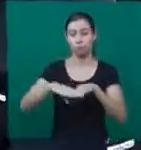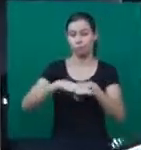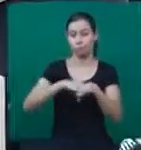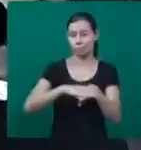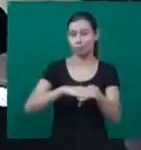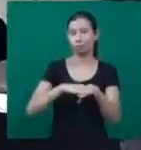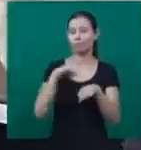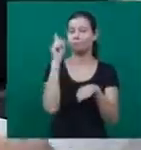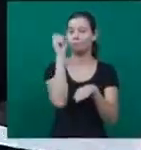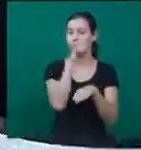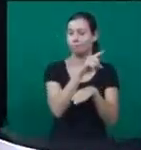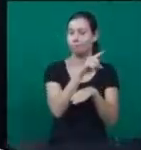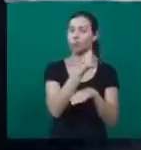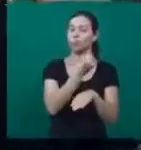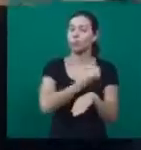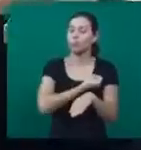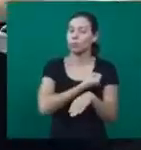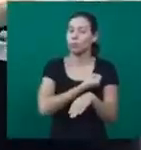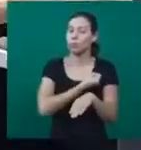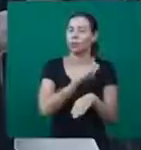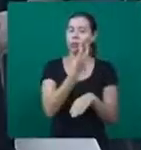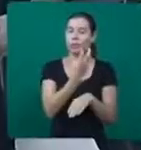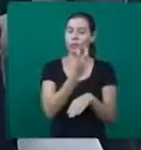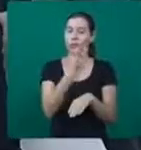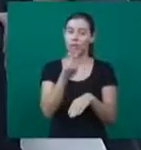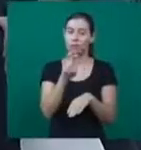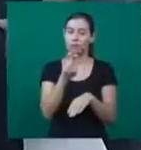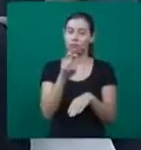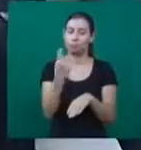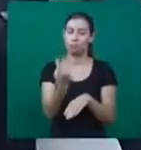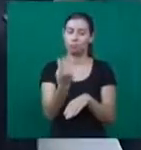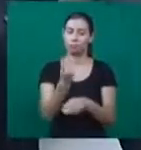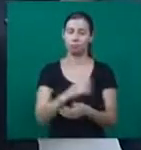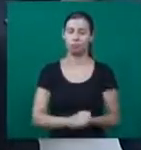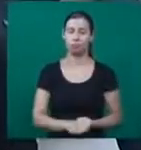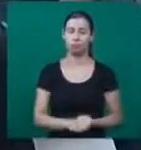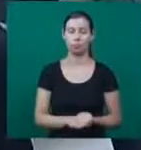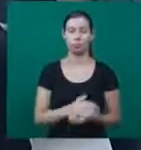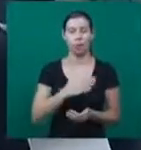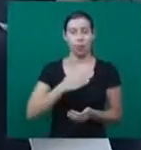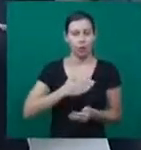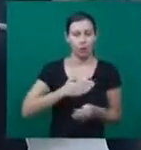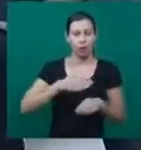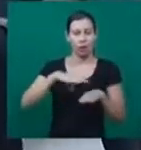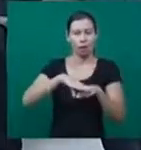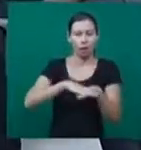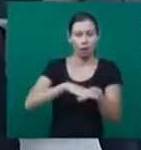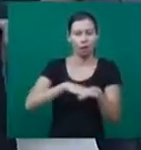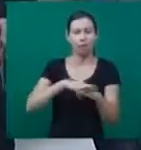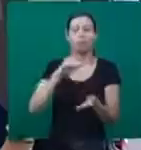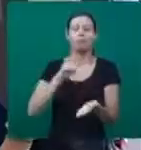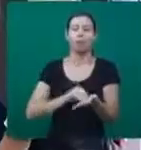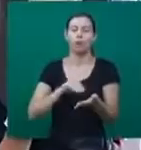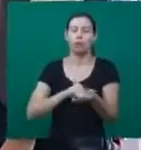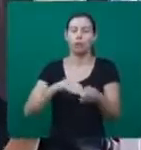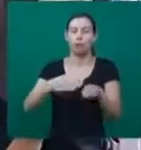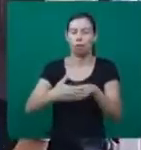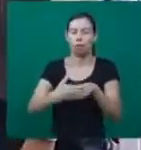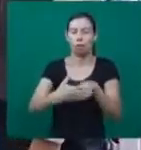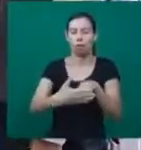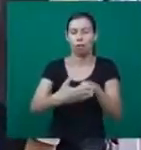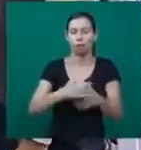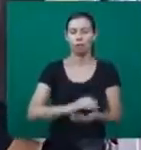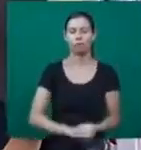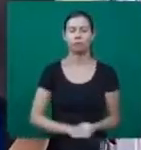Não é fácil achar um do número 51. Gostei muito dele, mas está faltando quatro dedos na frente para caber meu pé aqui. Trocar o